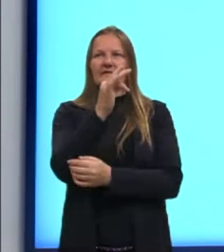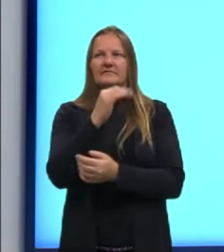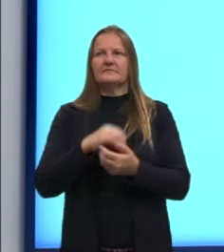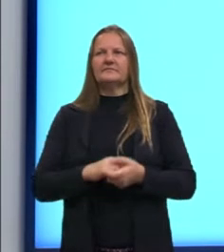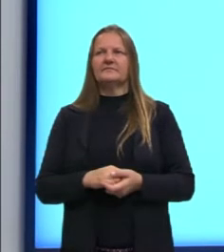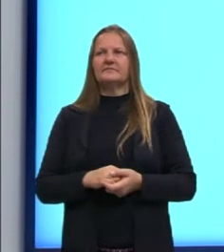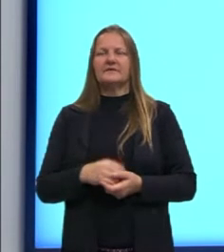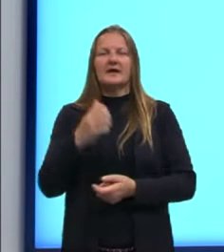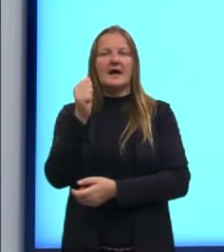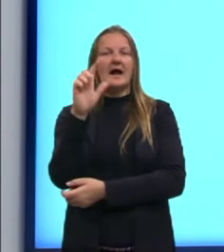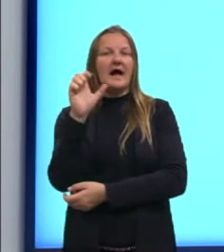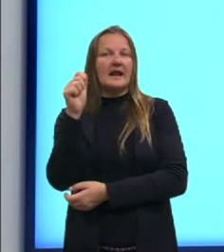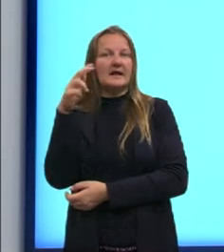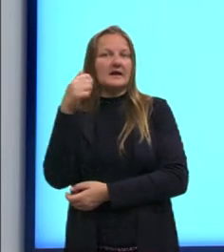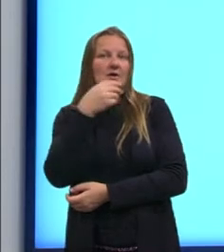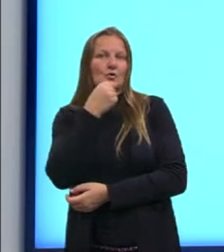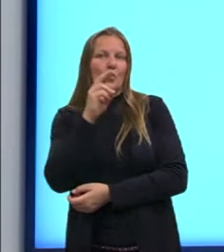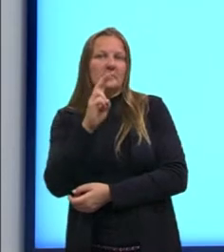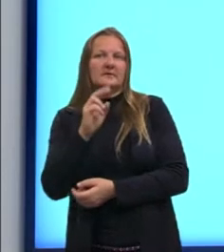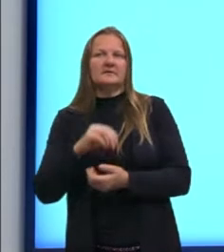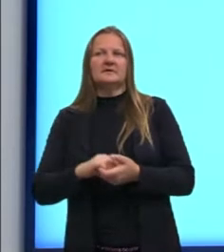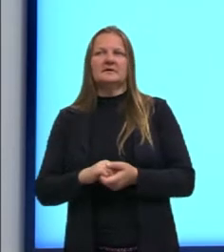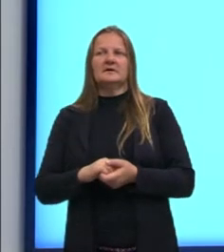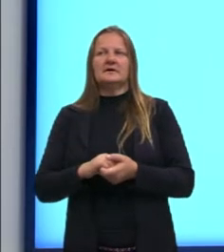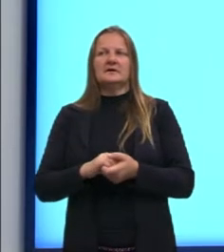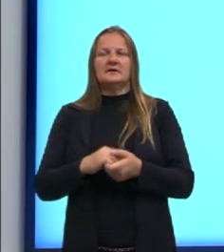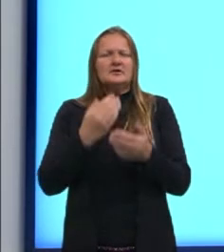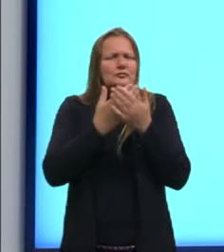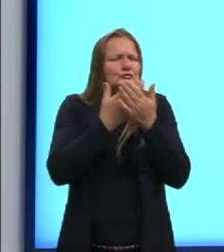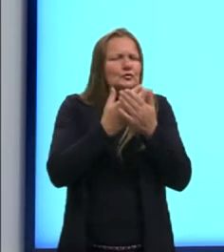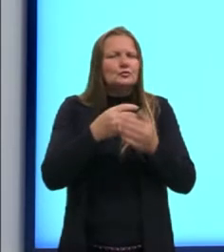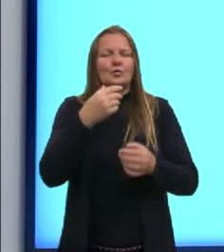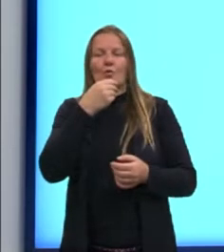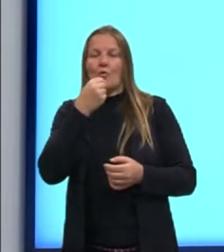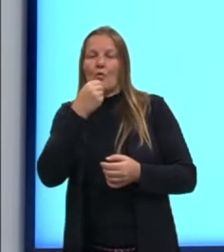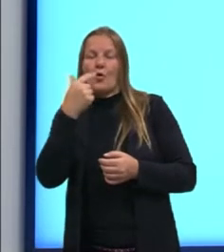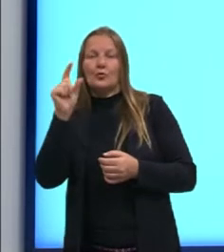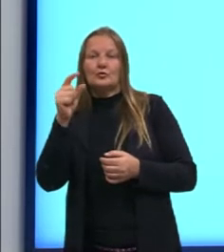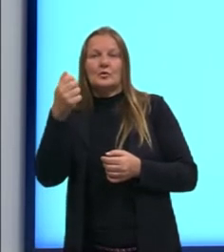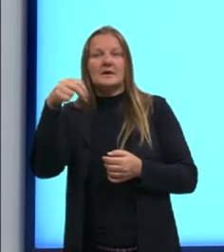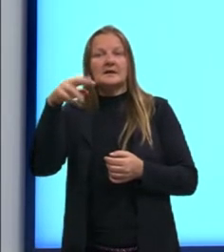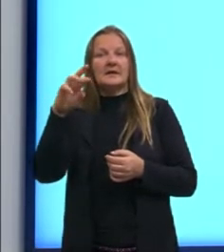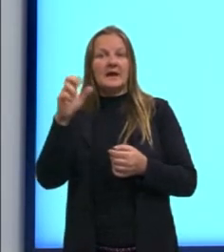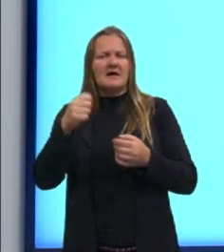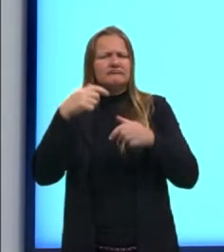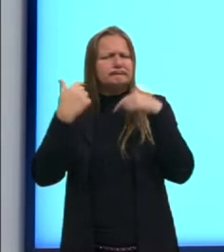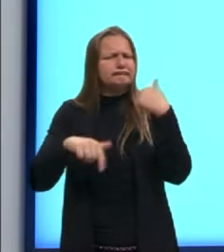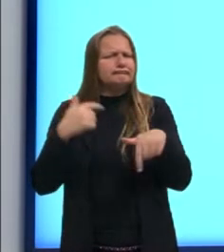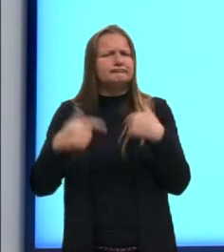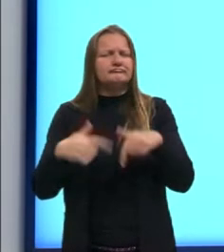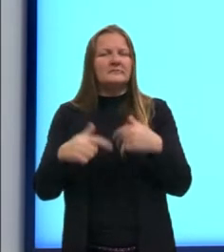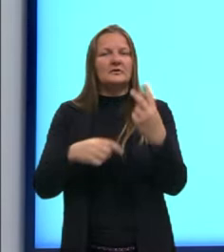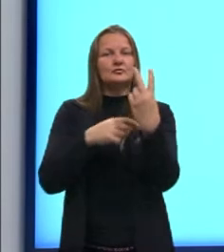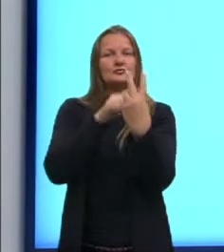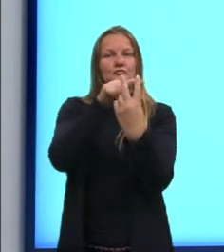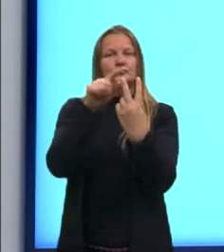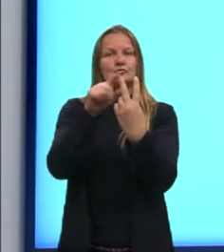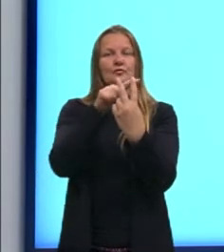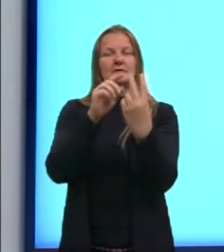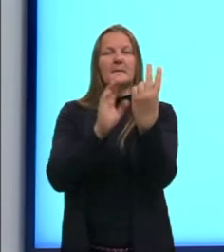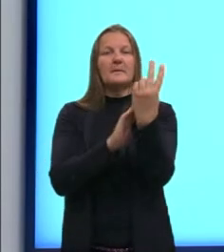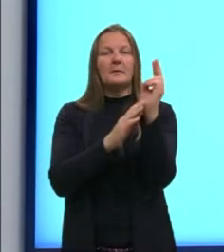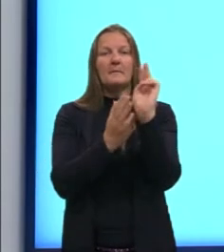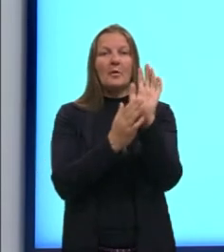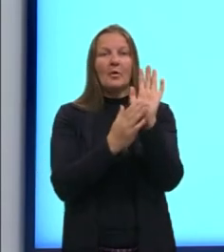Alan é estudioso e André é trabalhador. Agora, eu tenho duas proposições